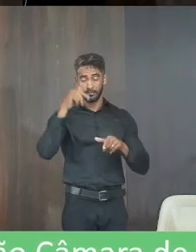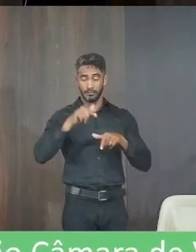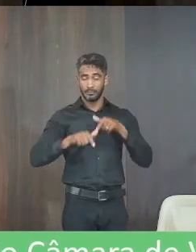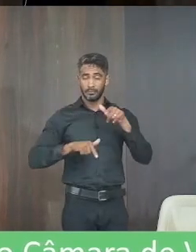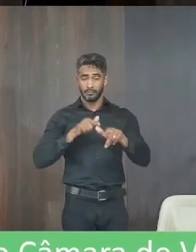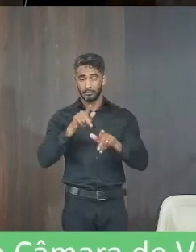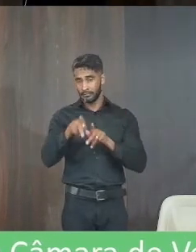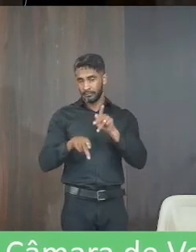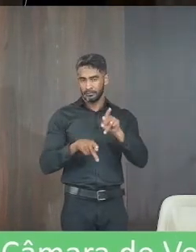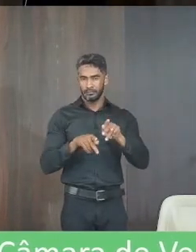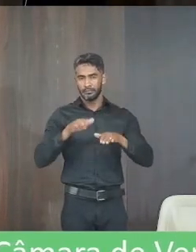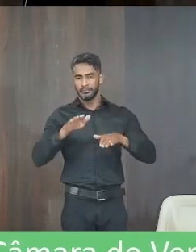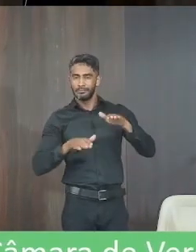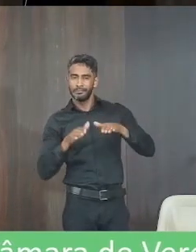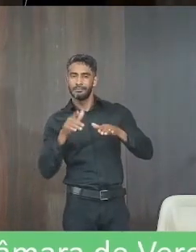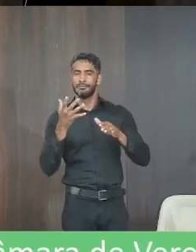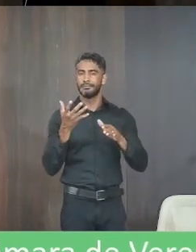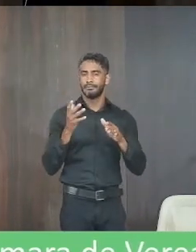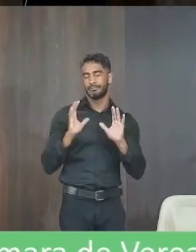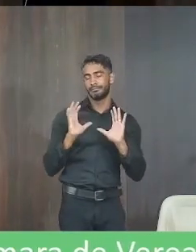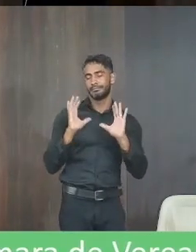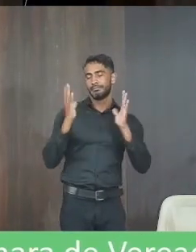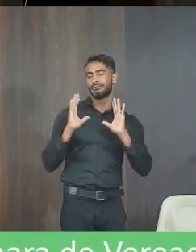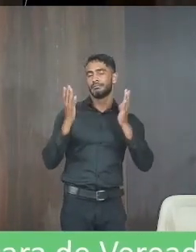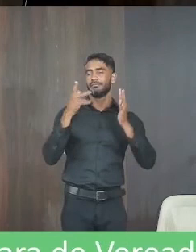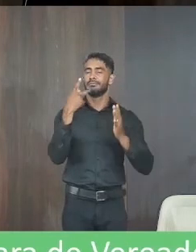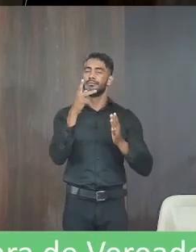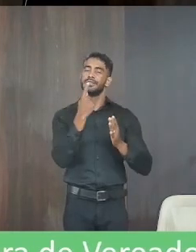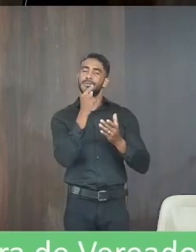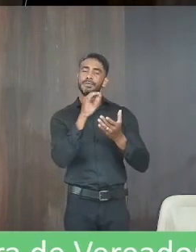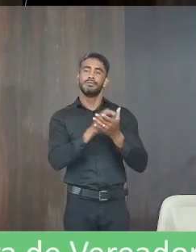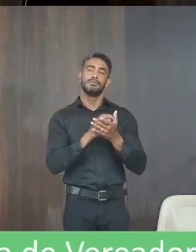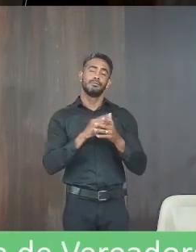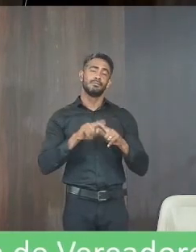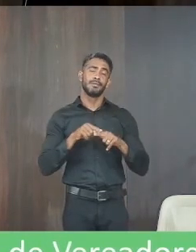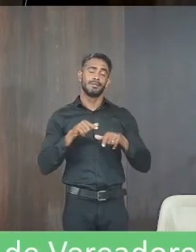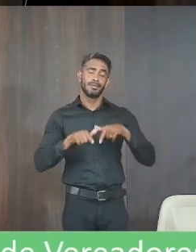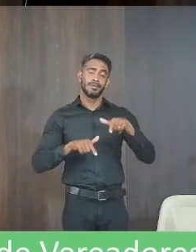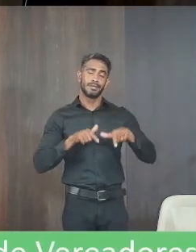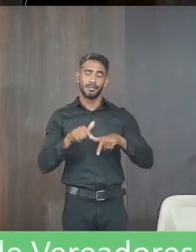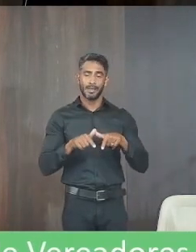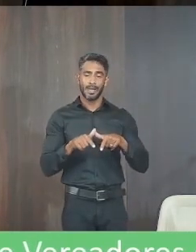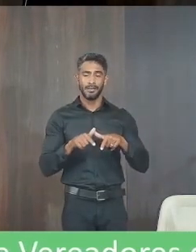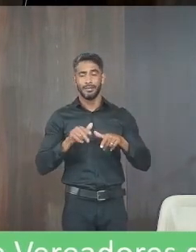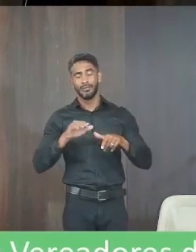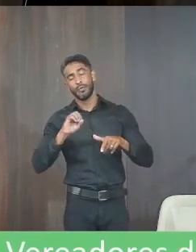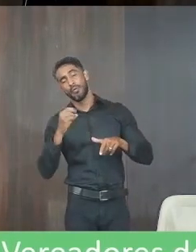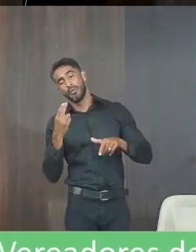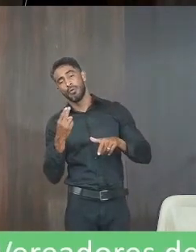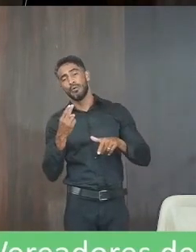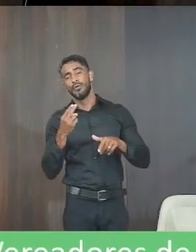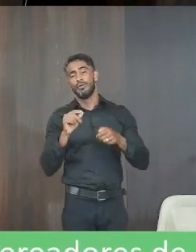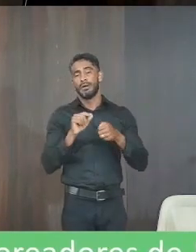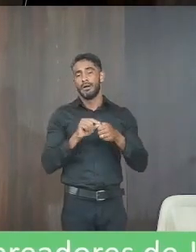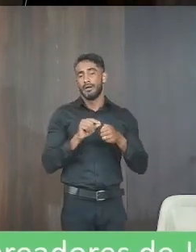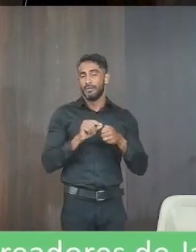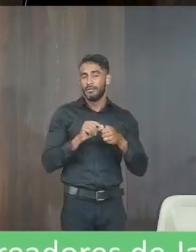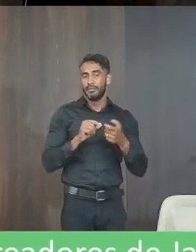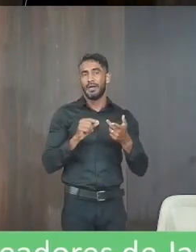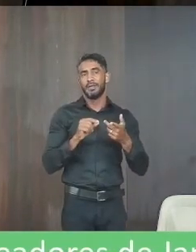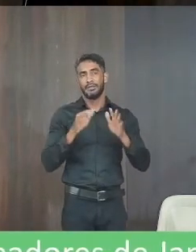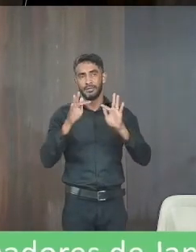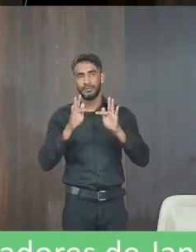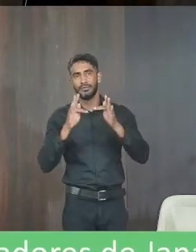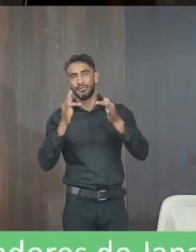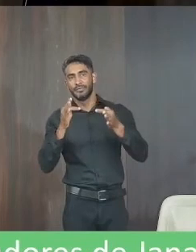porque as vezes o servidor quer comemorar o seu aniversário e está trabalhando ou até mesmo quem faz no final